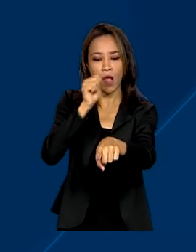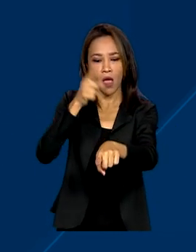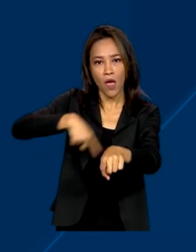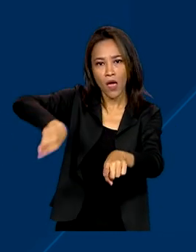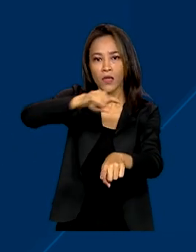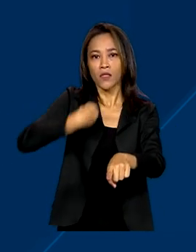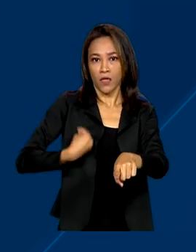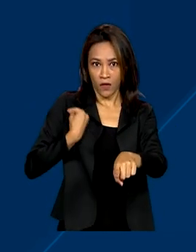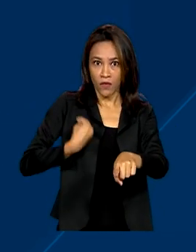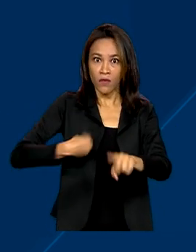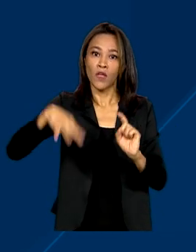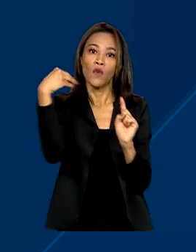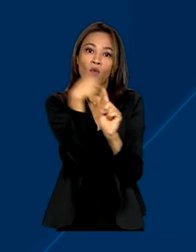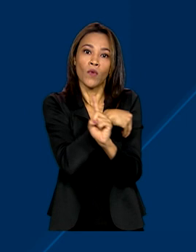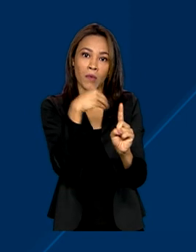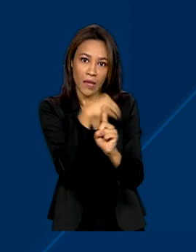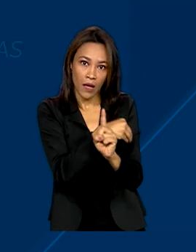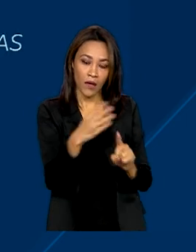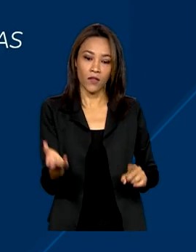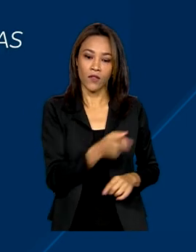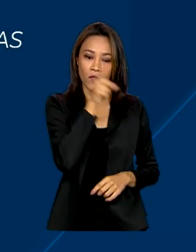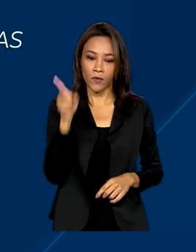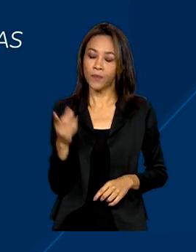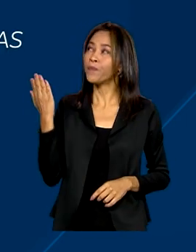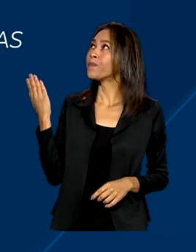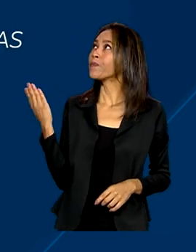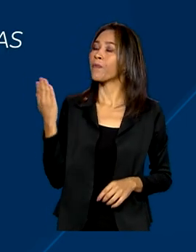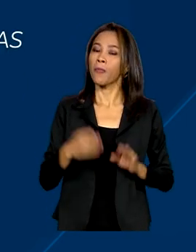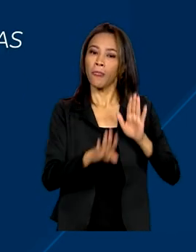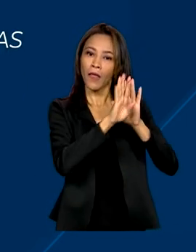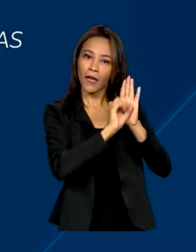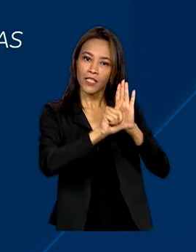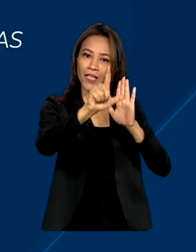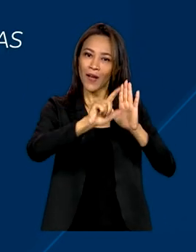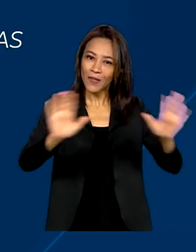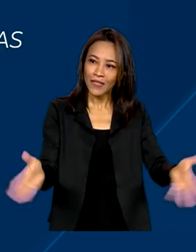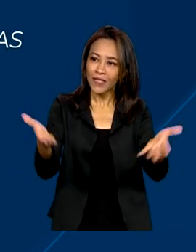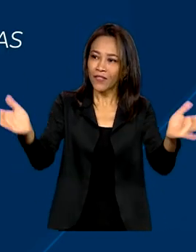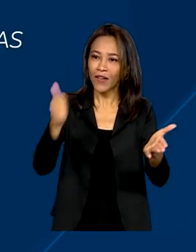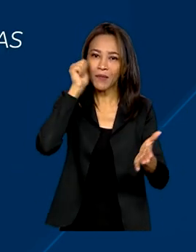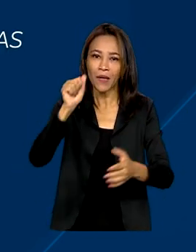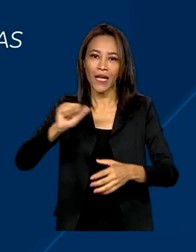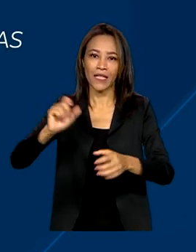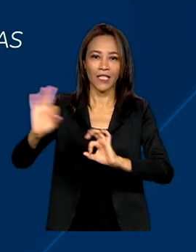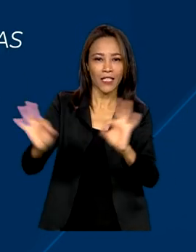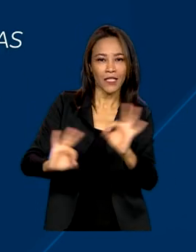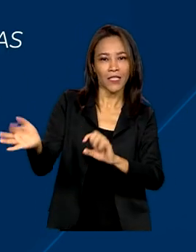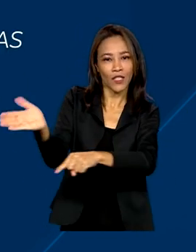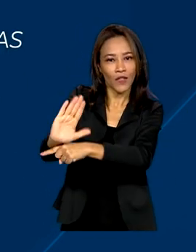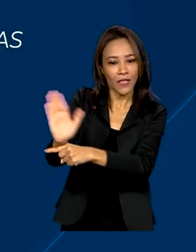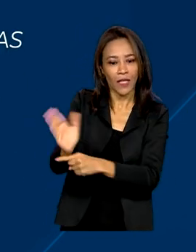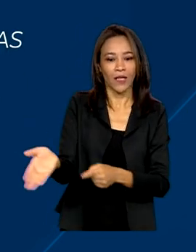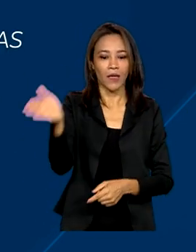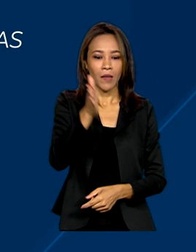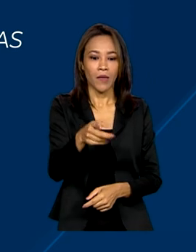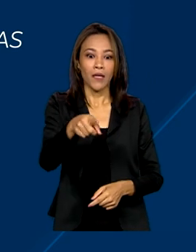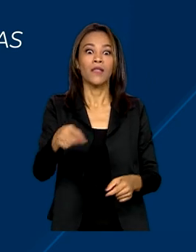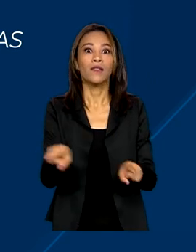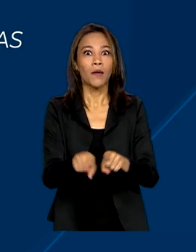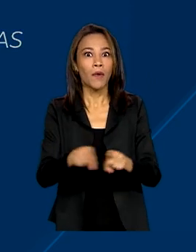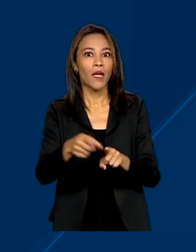vulnerabilidade. Editais de incentivo a cineastas mulheres e prêmios para valorizar novas